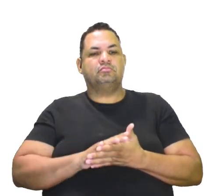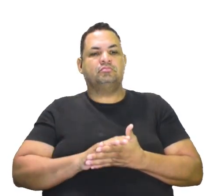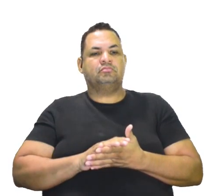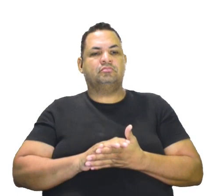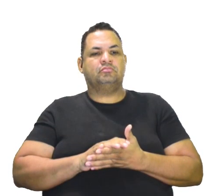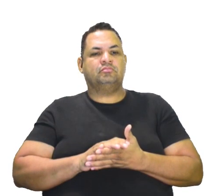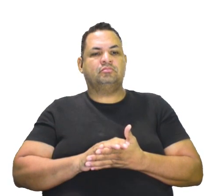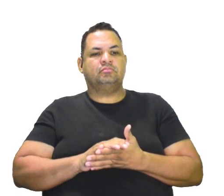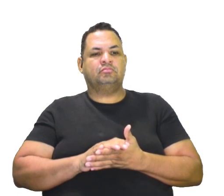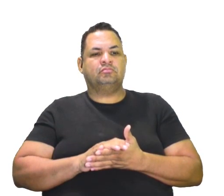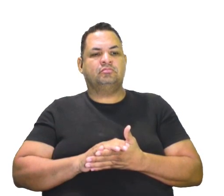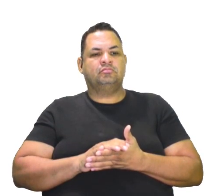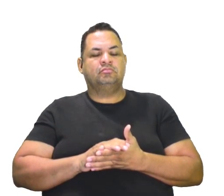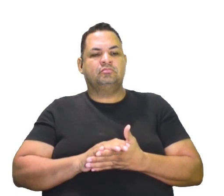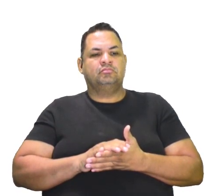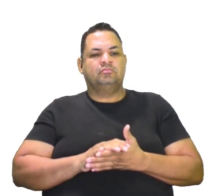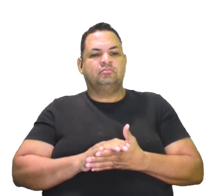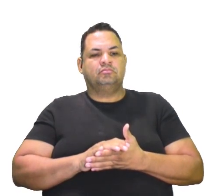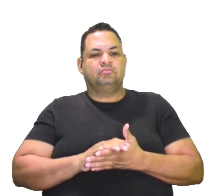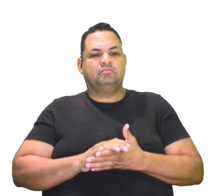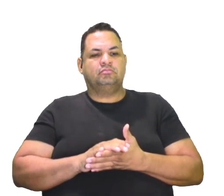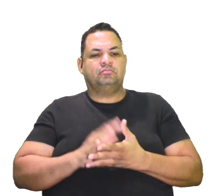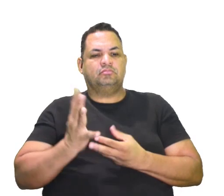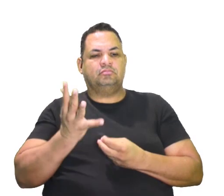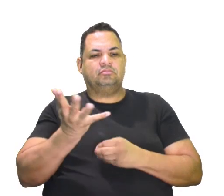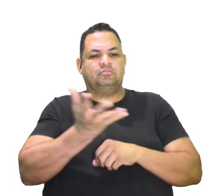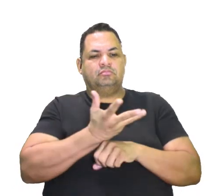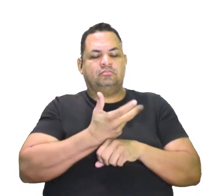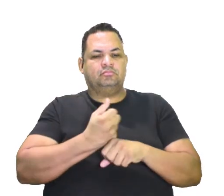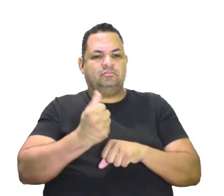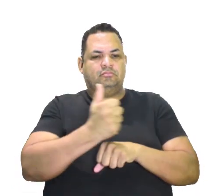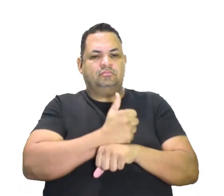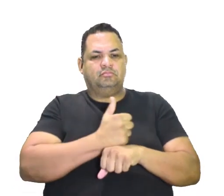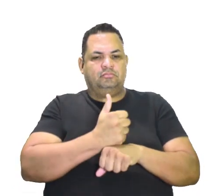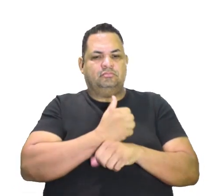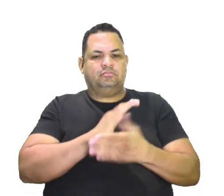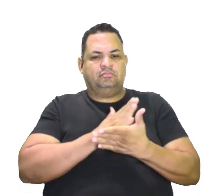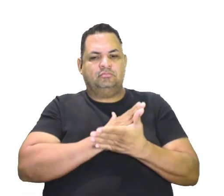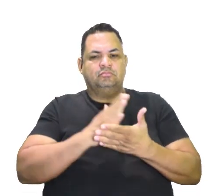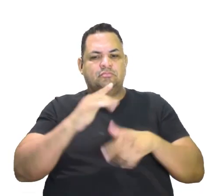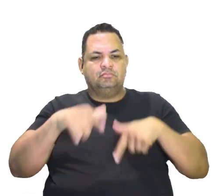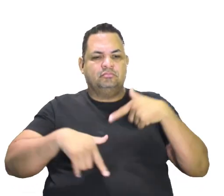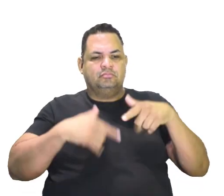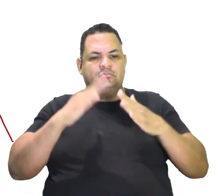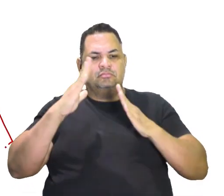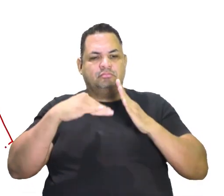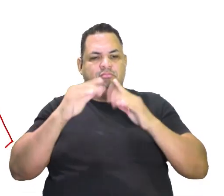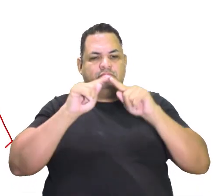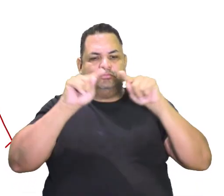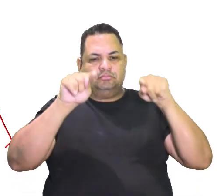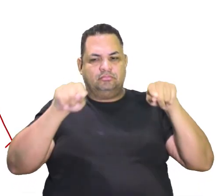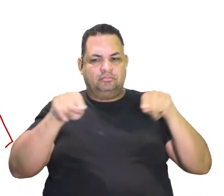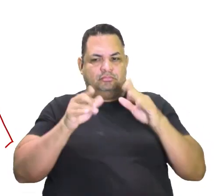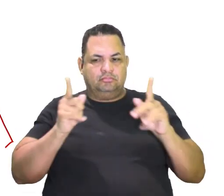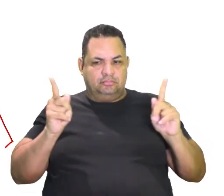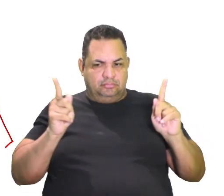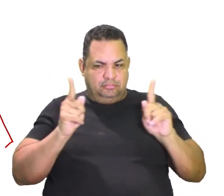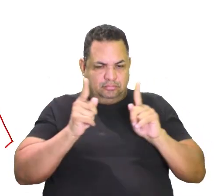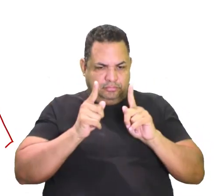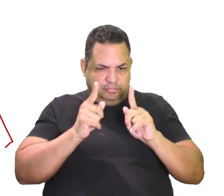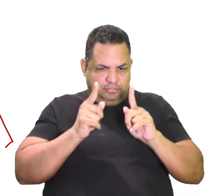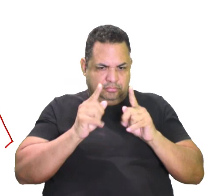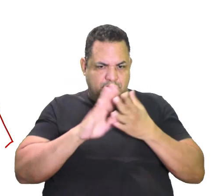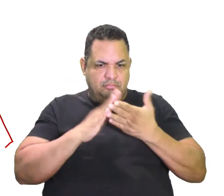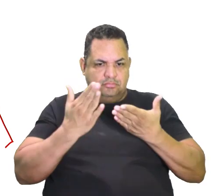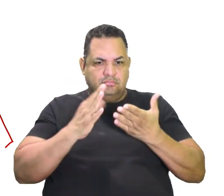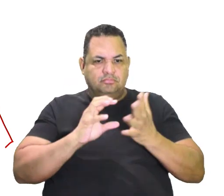a afirmativa lá, vamos dizer? Diz que os artistas começam a produzir suas obras de pintura em pequenas telas,